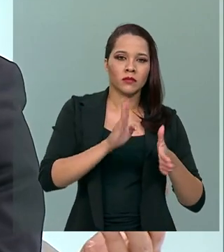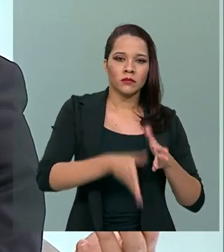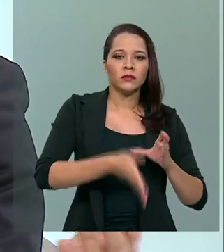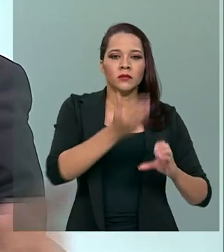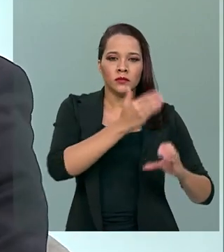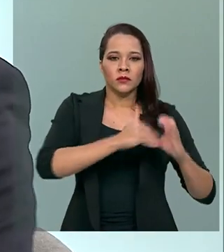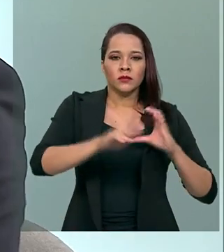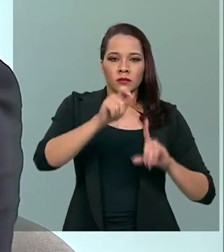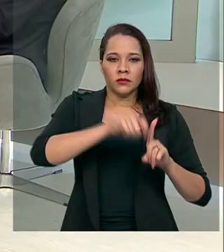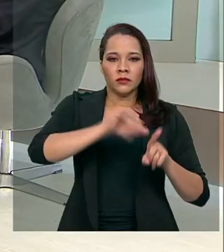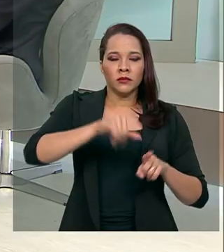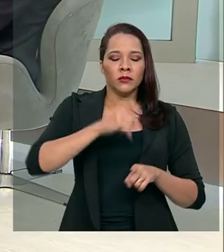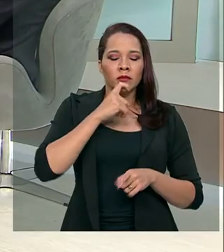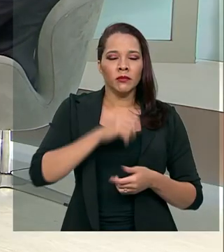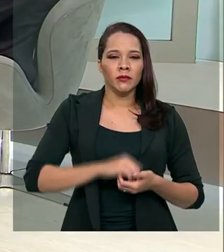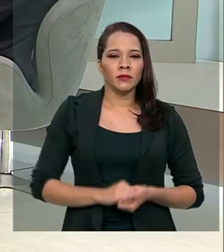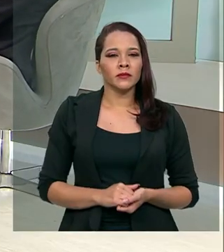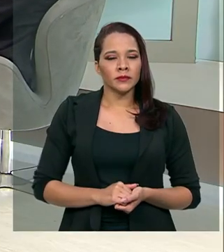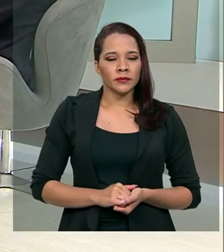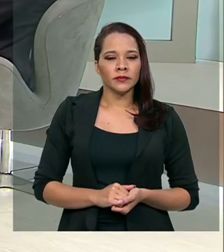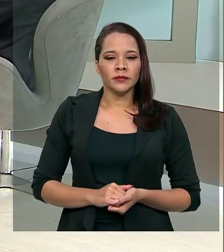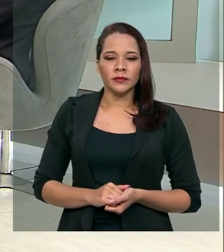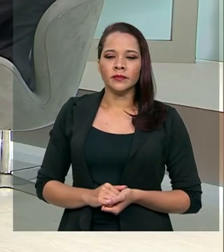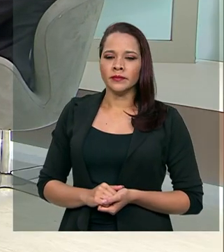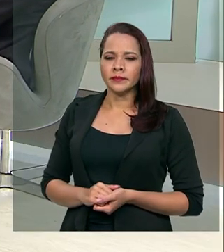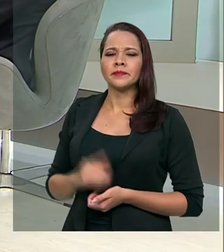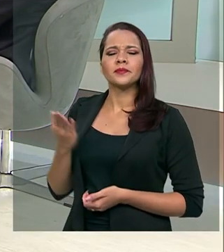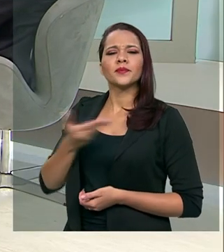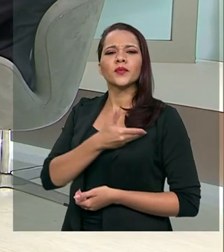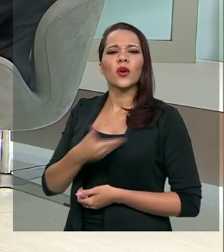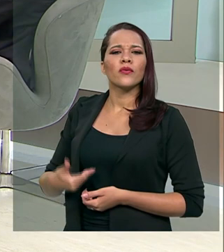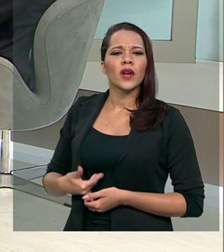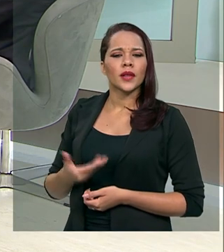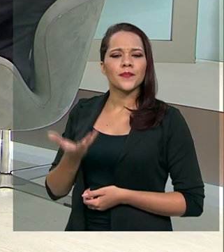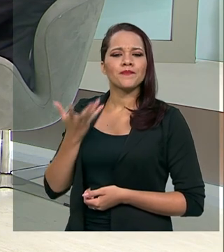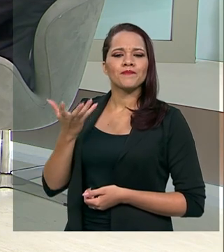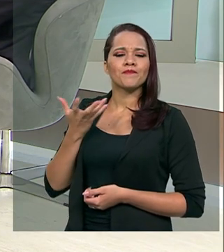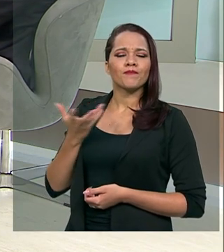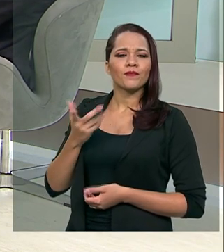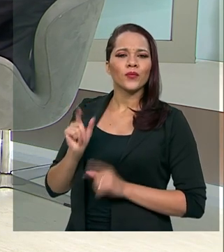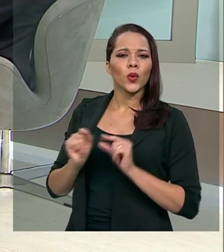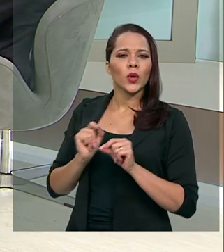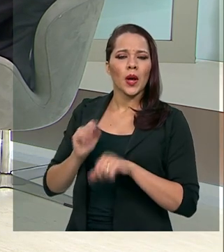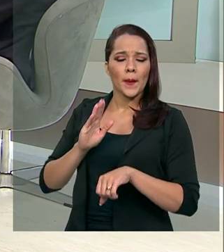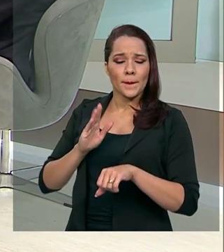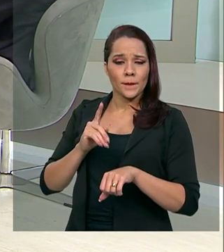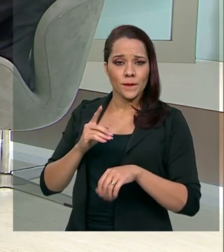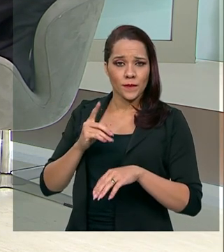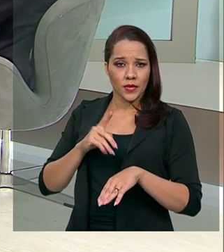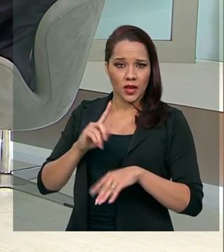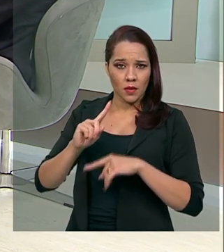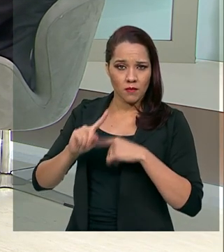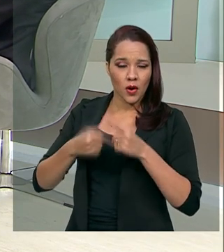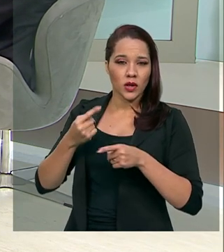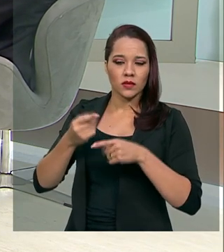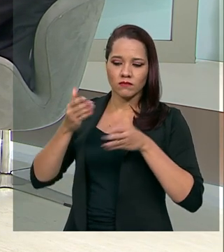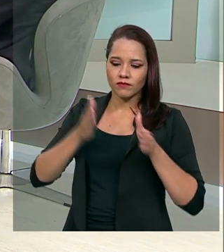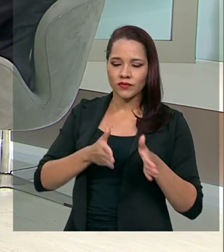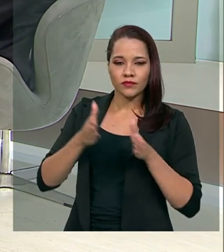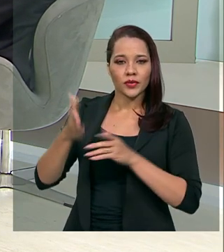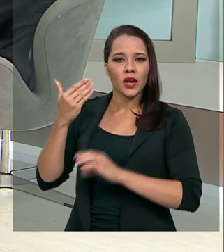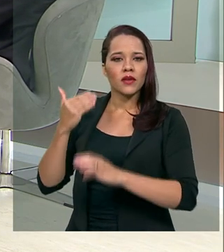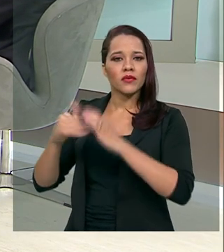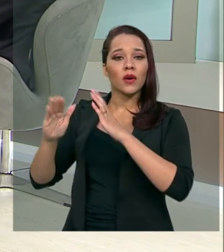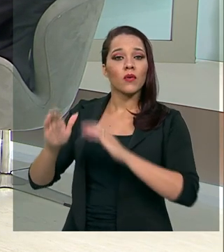enviada em julho. Radassa, o governo pretende, por exemplo, em momentos subsequentes, enviar ao